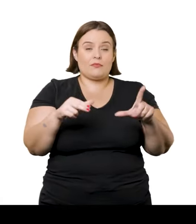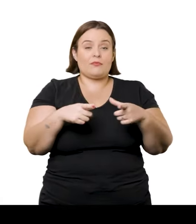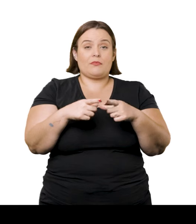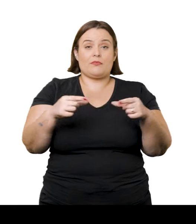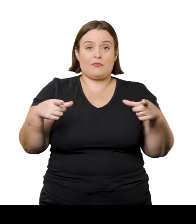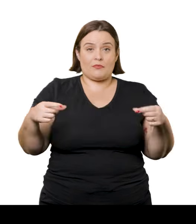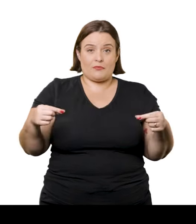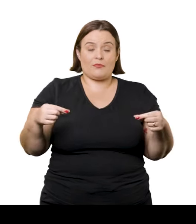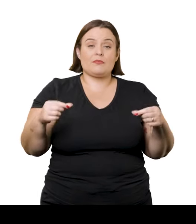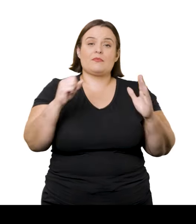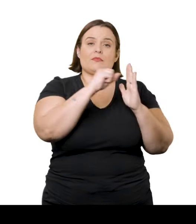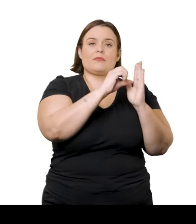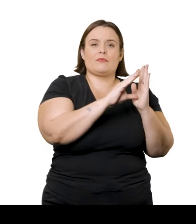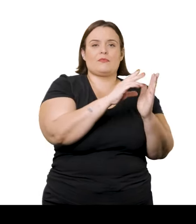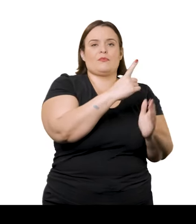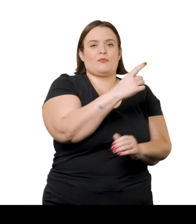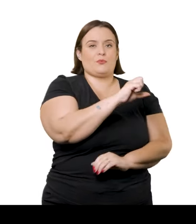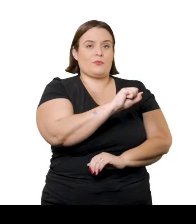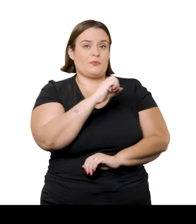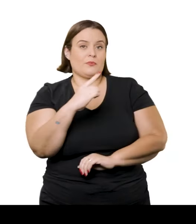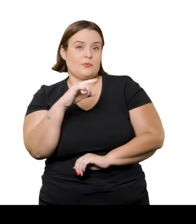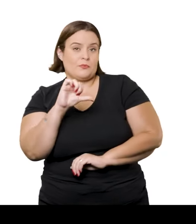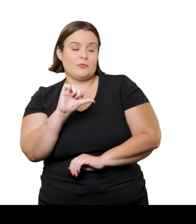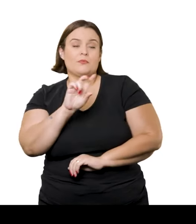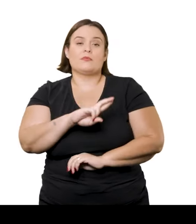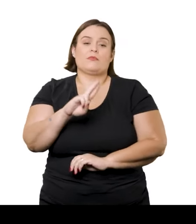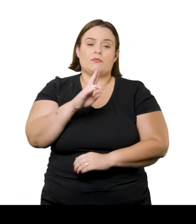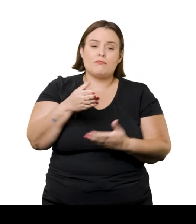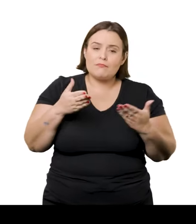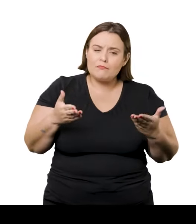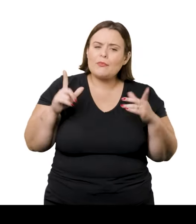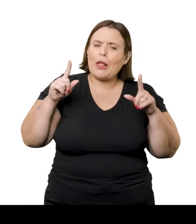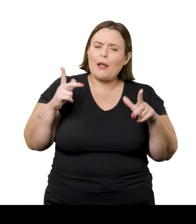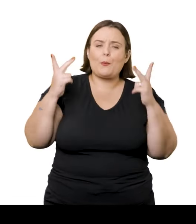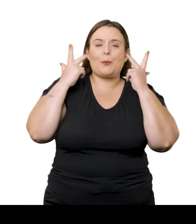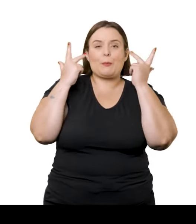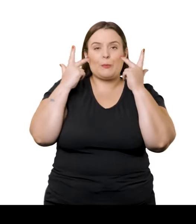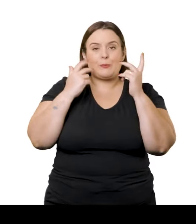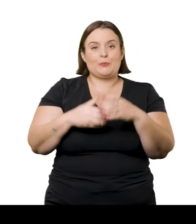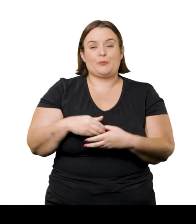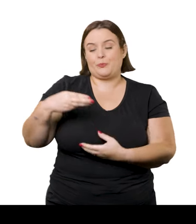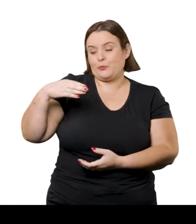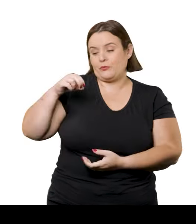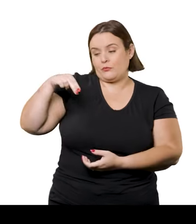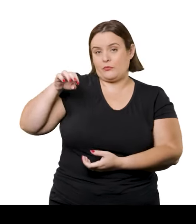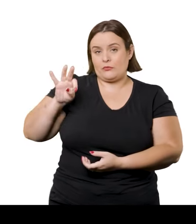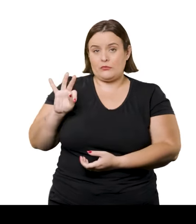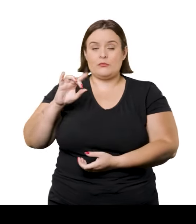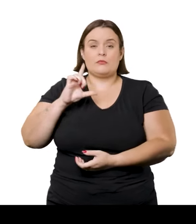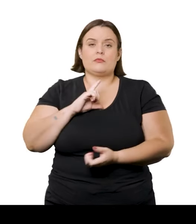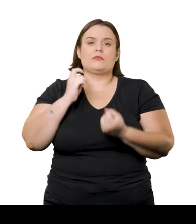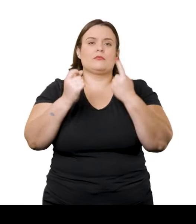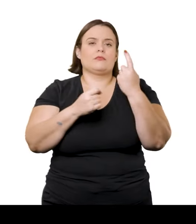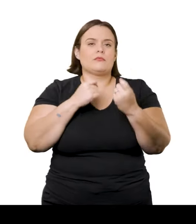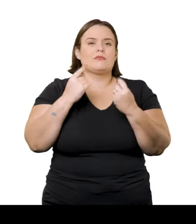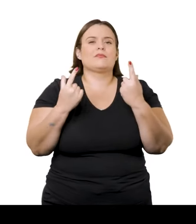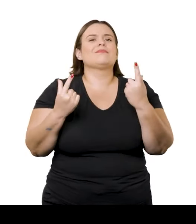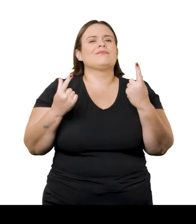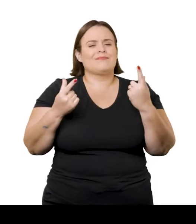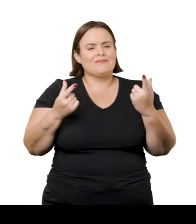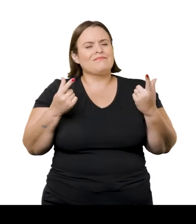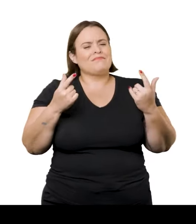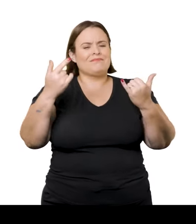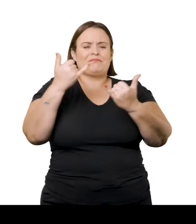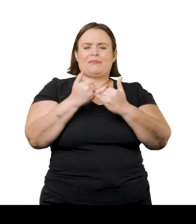das gravuras japonesas do século XVIII e XIX, onde o uso desse tipo de composição era muito comum. Monet tinha em sua coleção